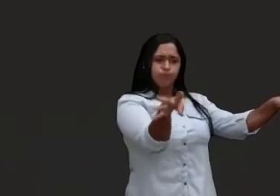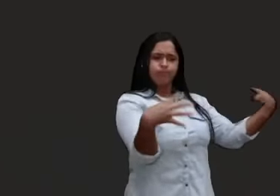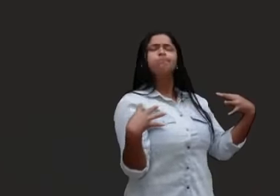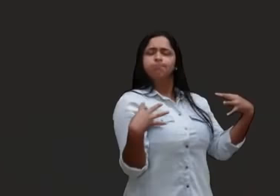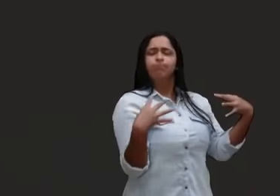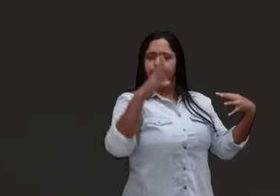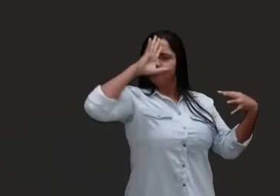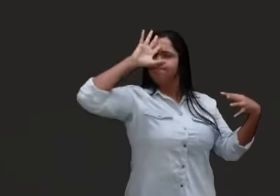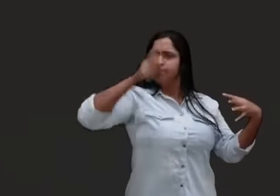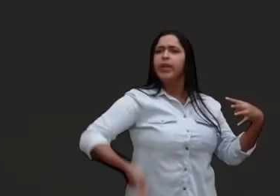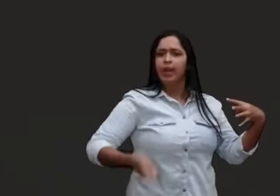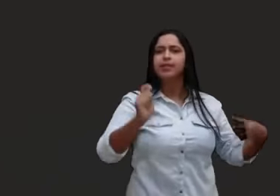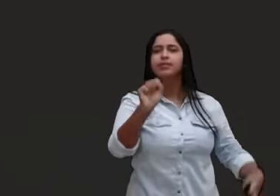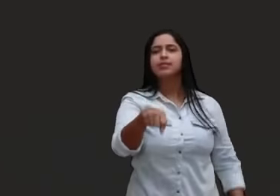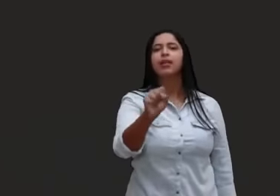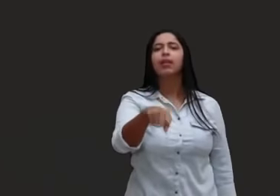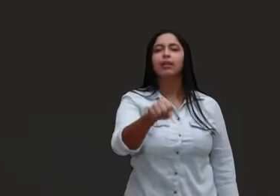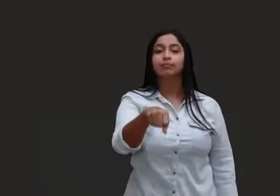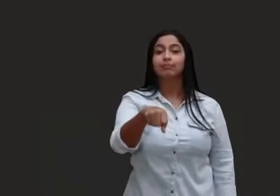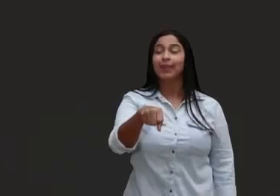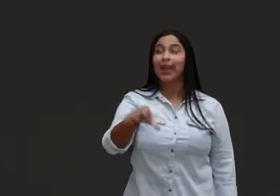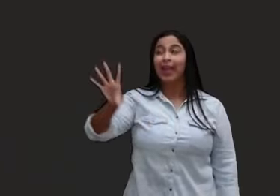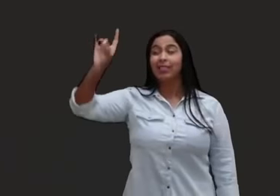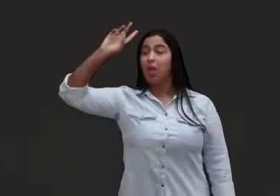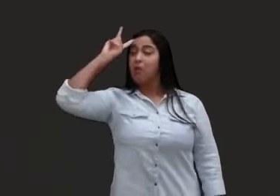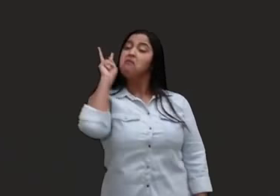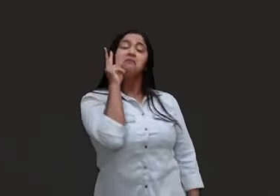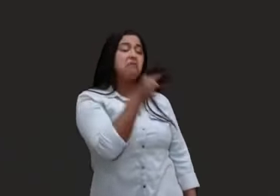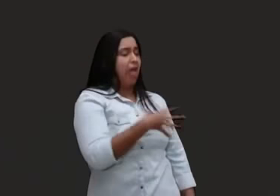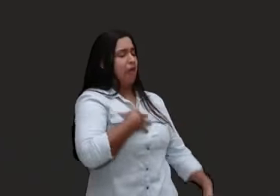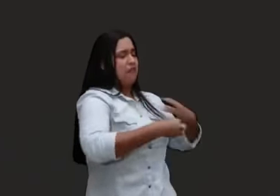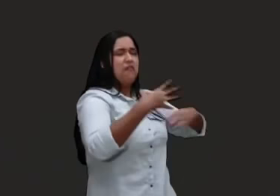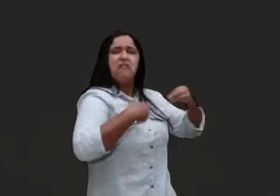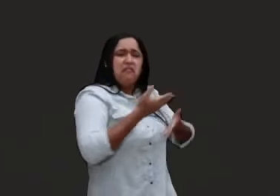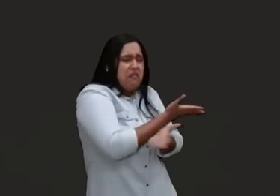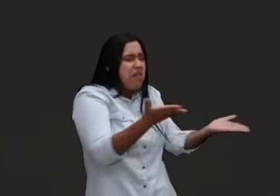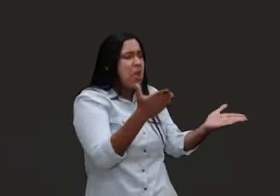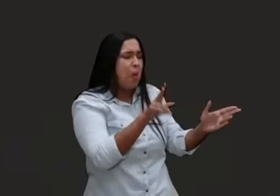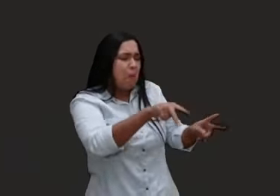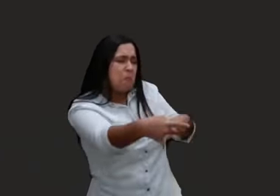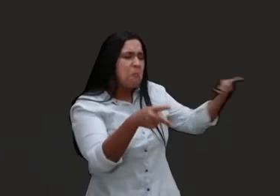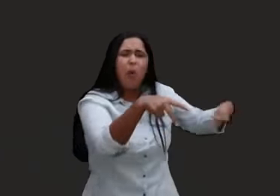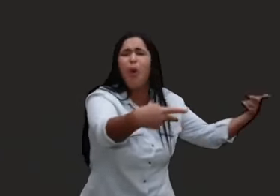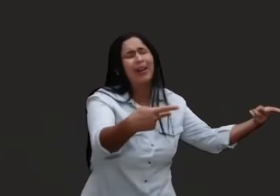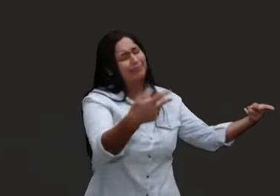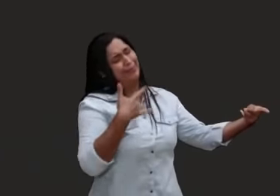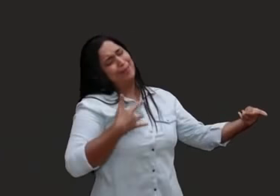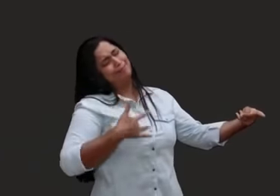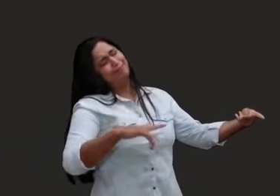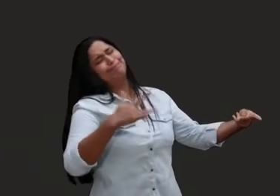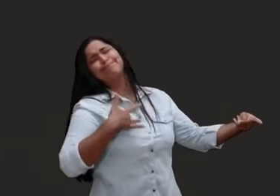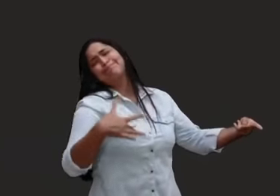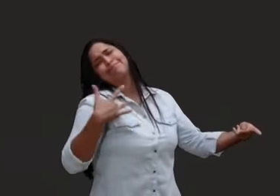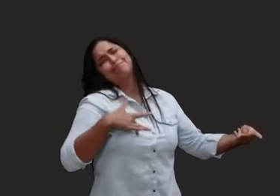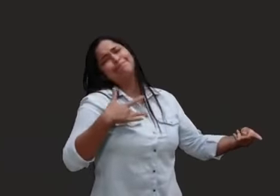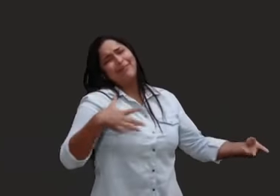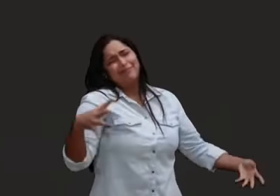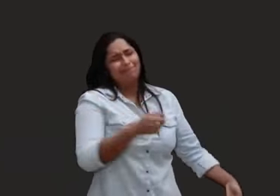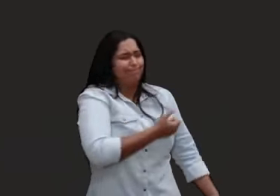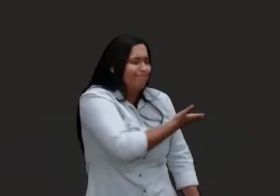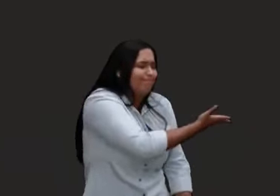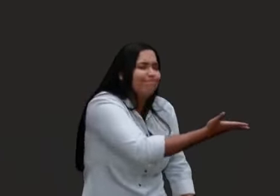pesar a morte de seus fiéis. Senhor, sou teu servo, sim, sou teu servo, filho da tua serva,